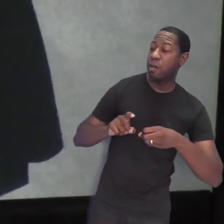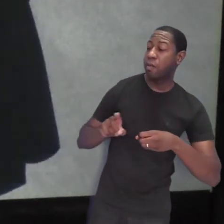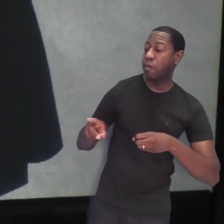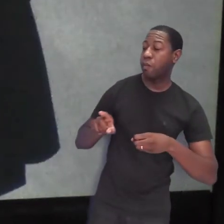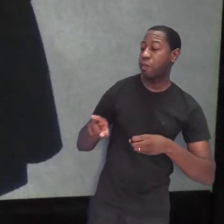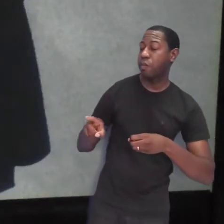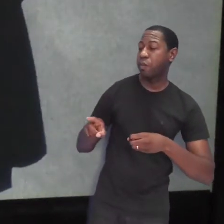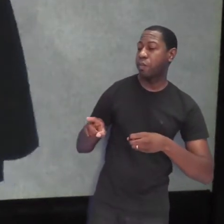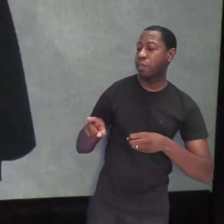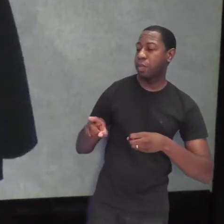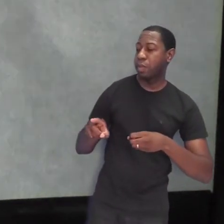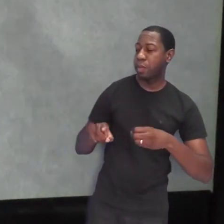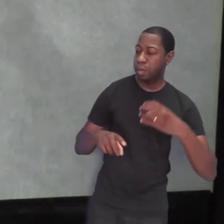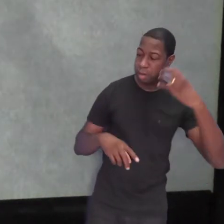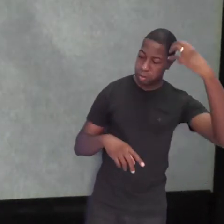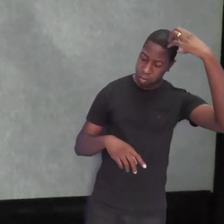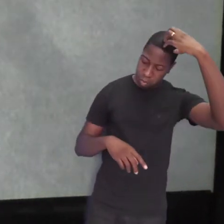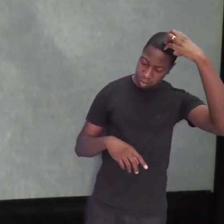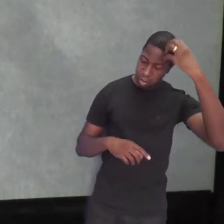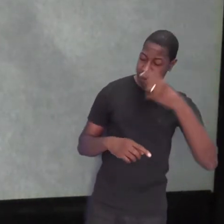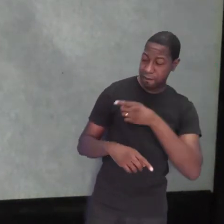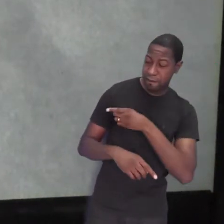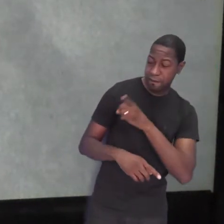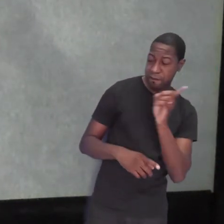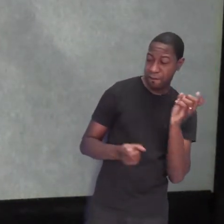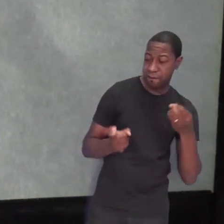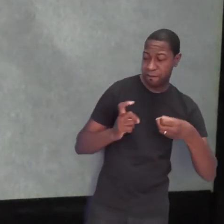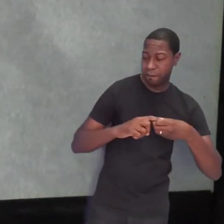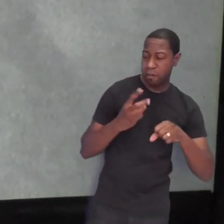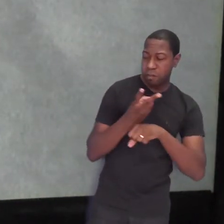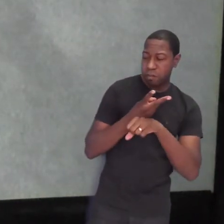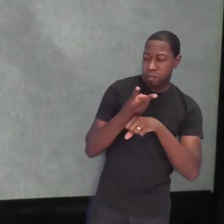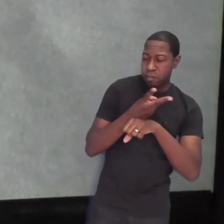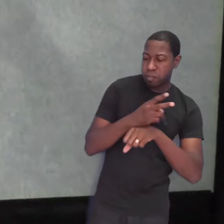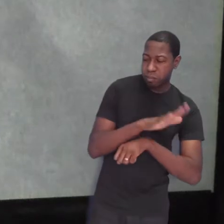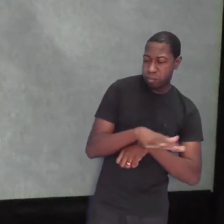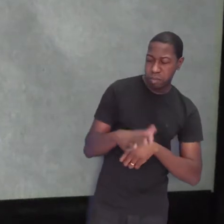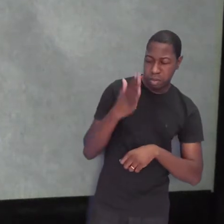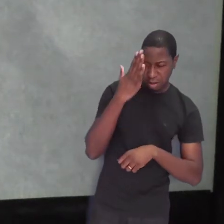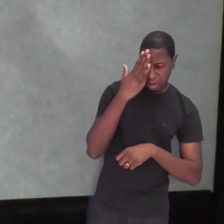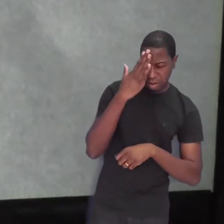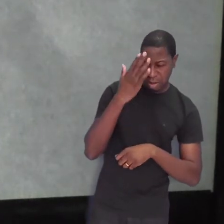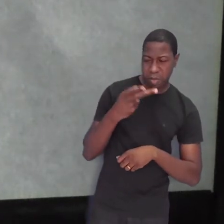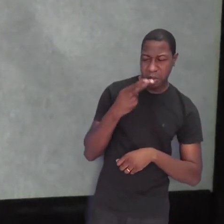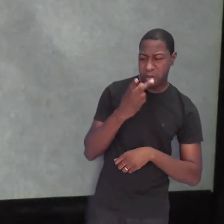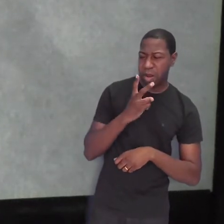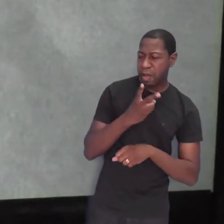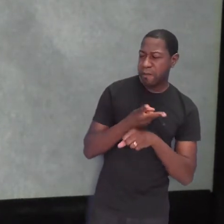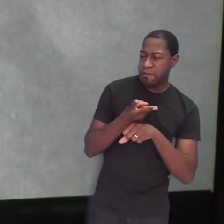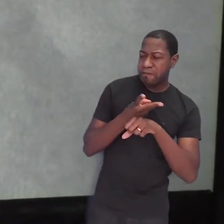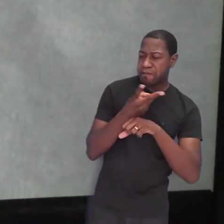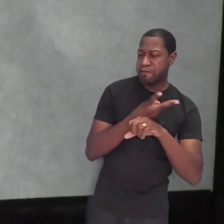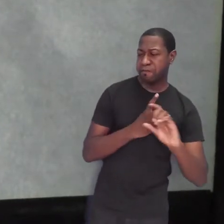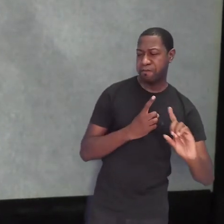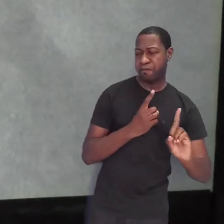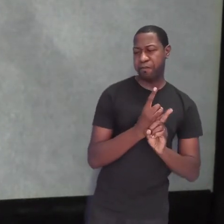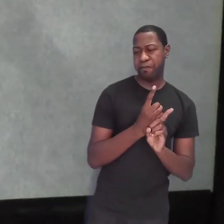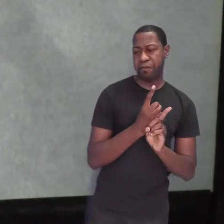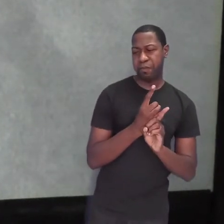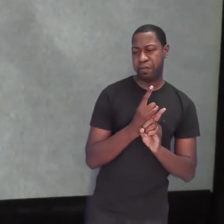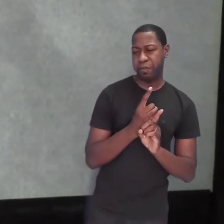atrás de alguma criança que ainda soubesse falar. E assim o reizinho fez.